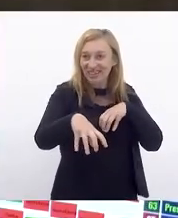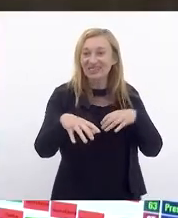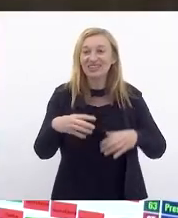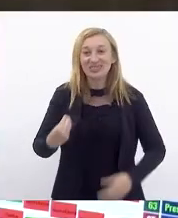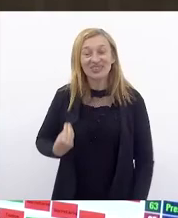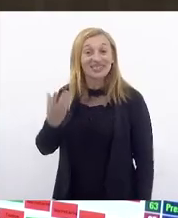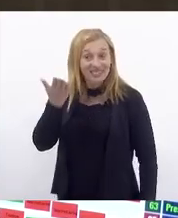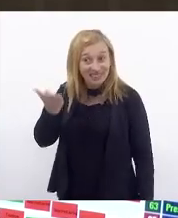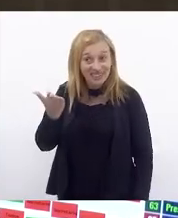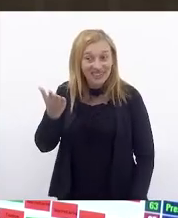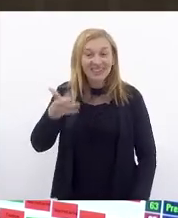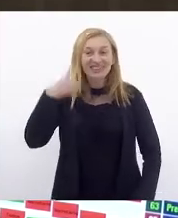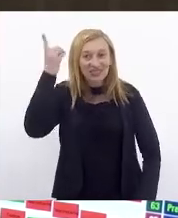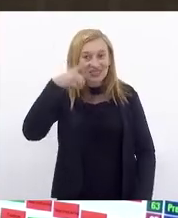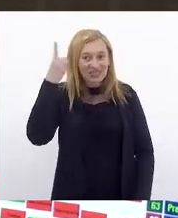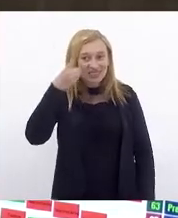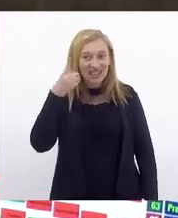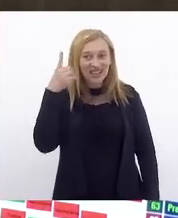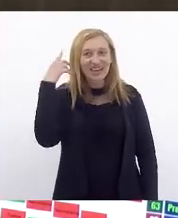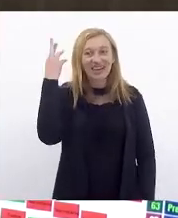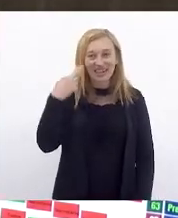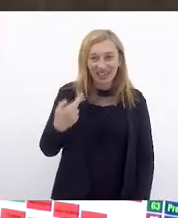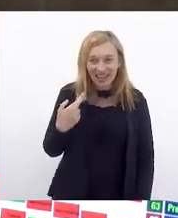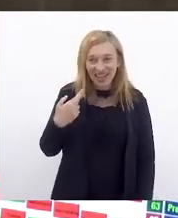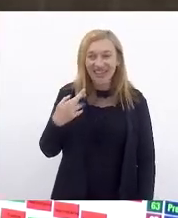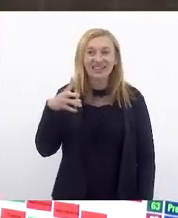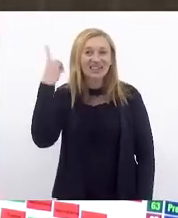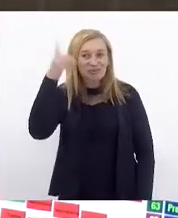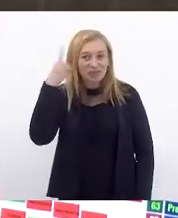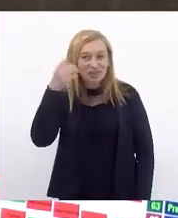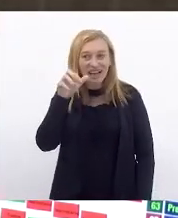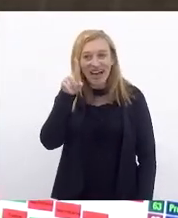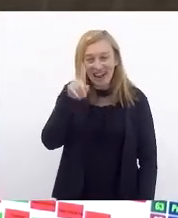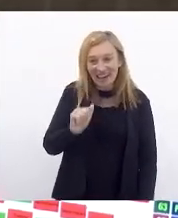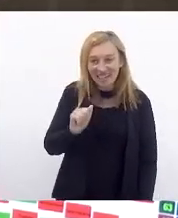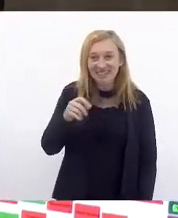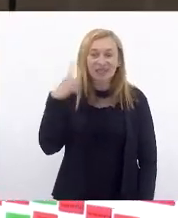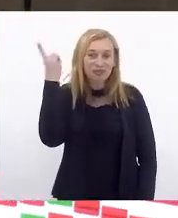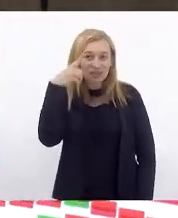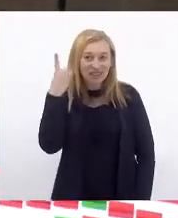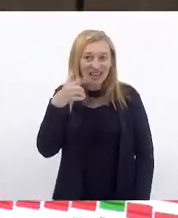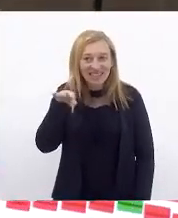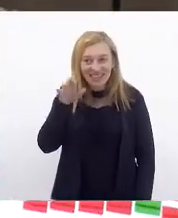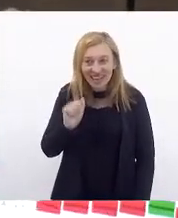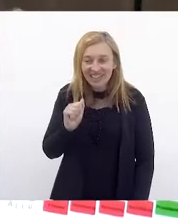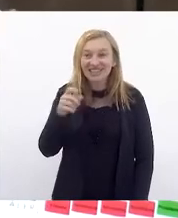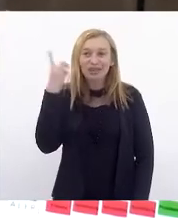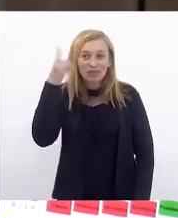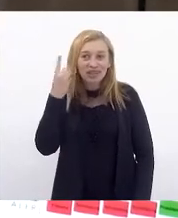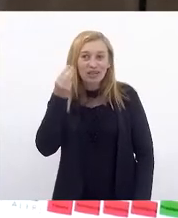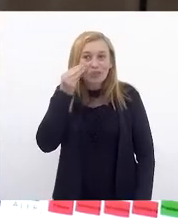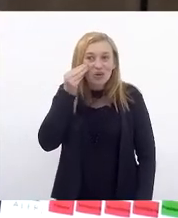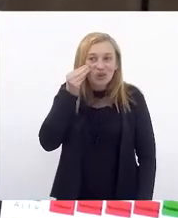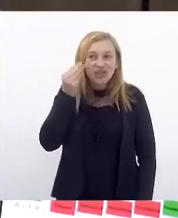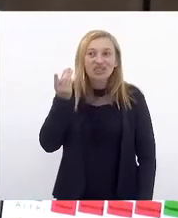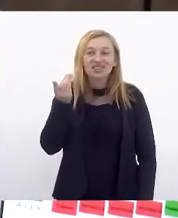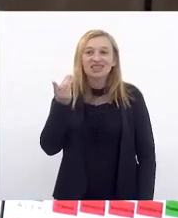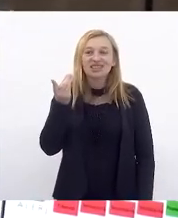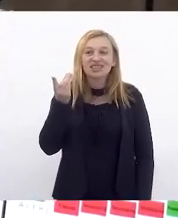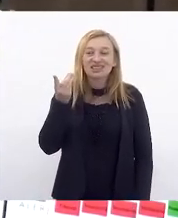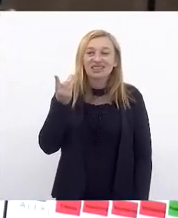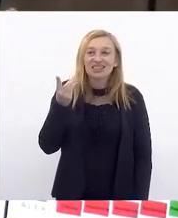a deputada Renata Souza, a deputada Alana Passos, a deputada Adriana, a deputada Mônica